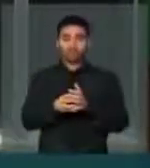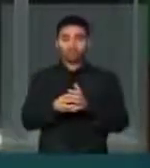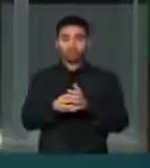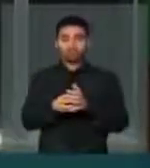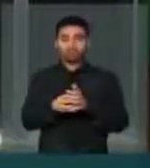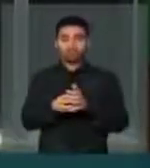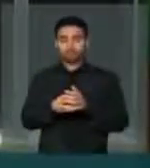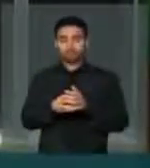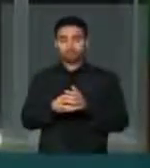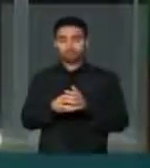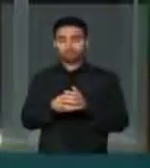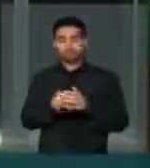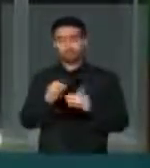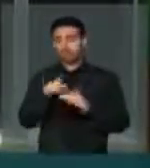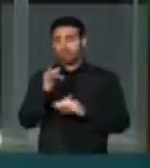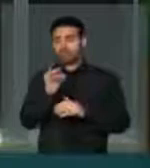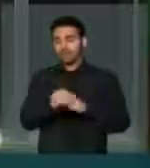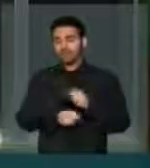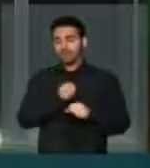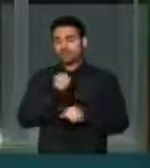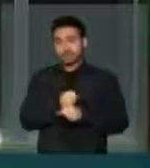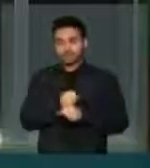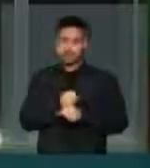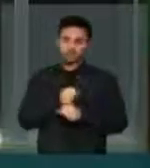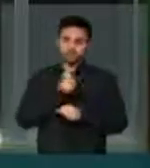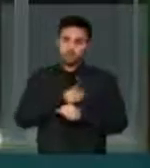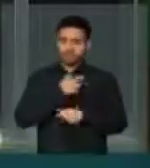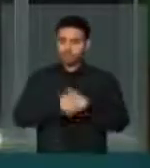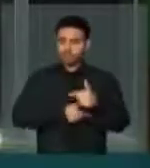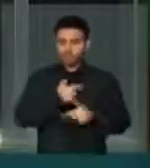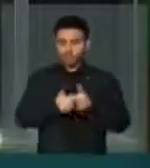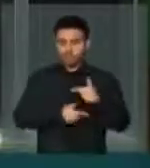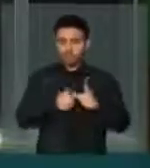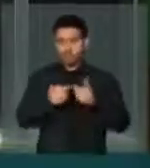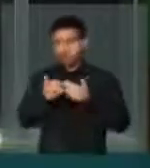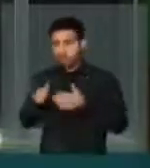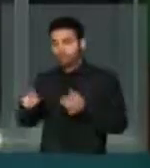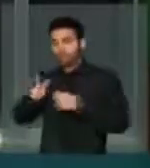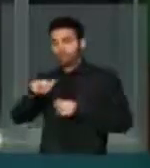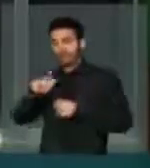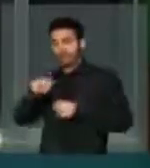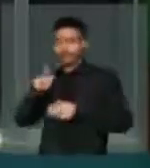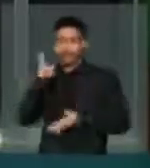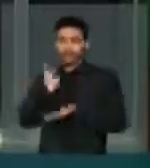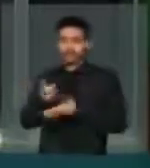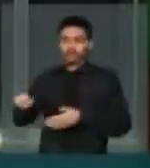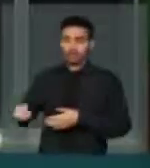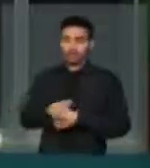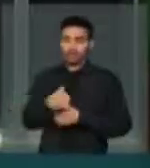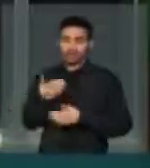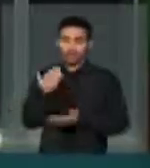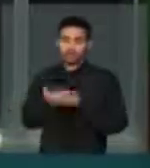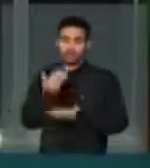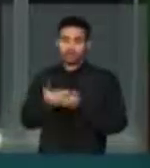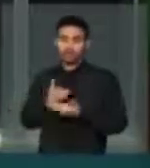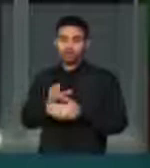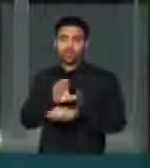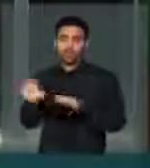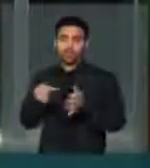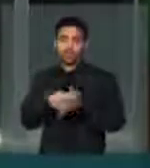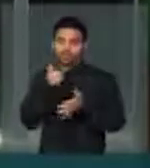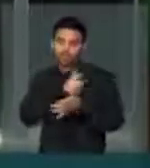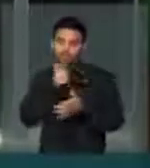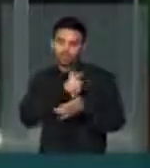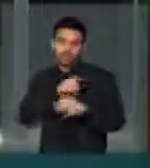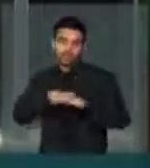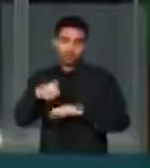estão há mais de 10 anos de interrupção, para abrir vagas para os concurseiros que estão aí. Por último, dizer